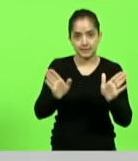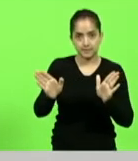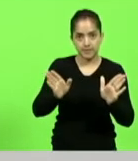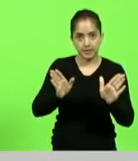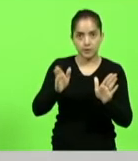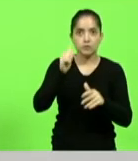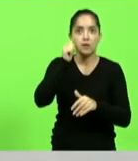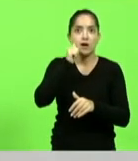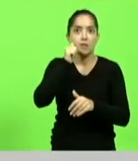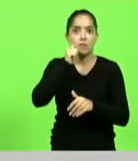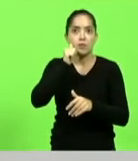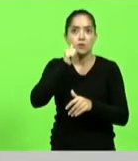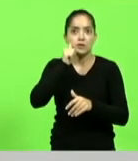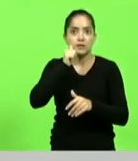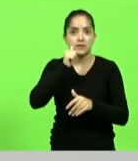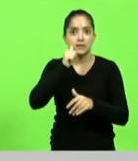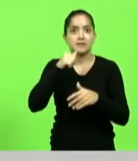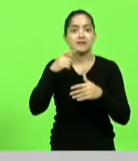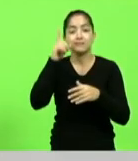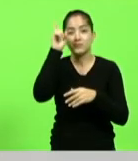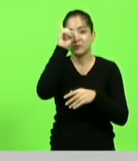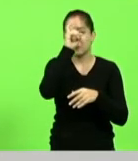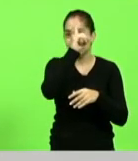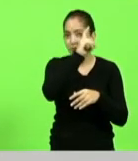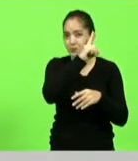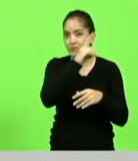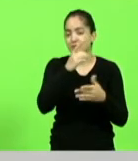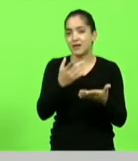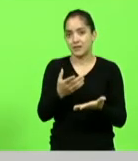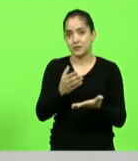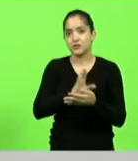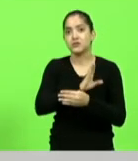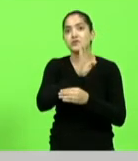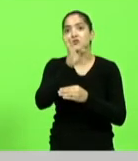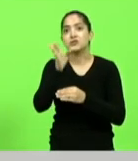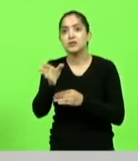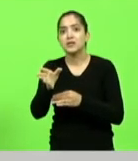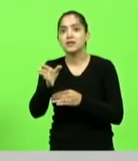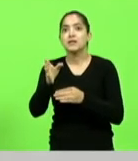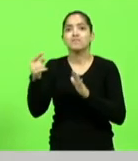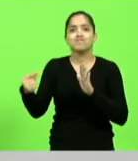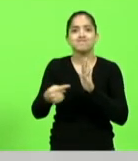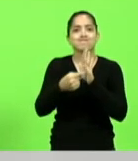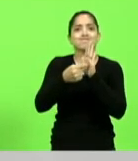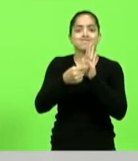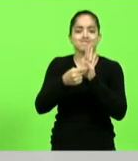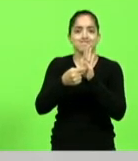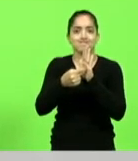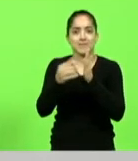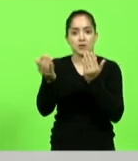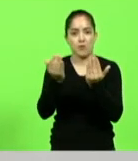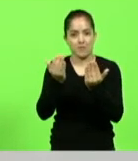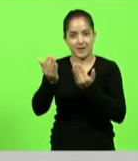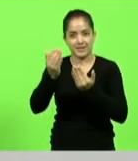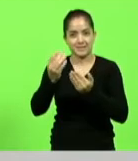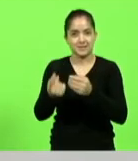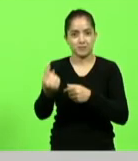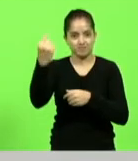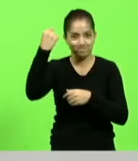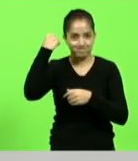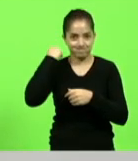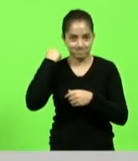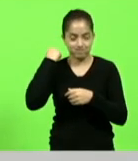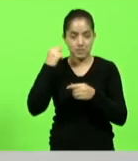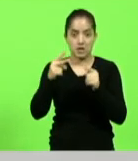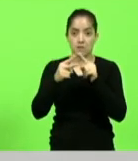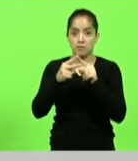estavam encontrando mais dificuldades para realizar denúncias do que em períodos anteriores provavelmente por dois